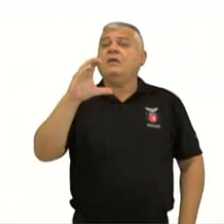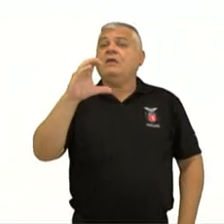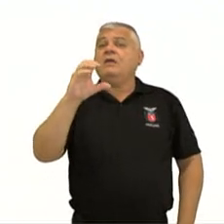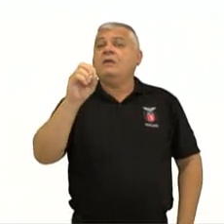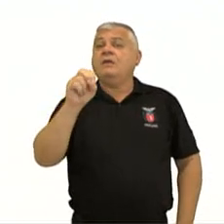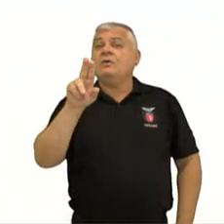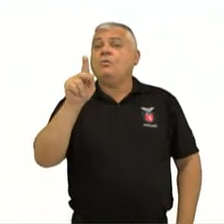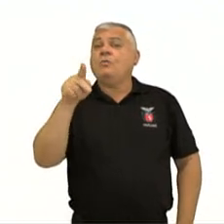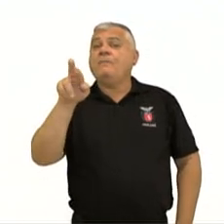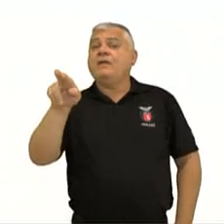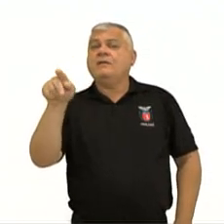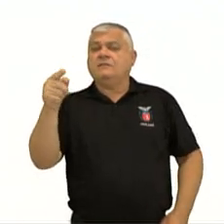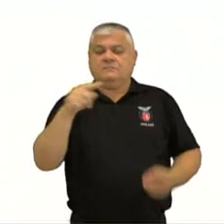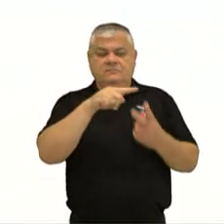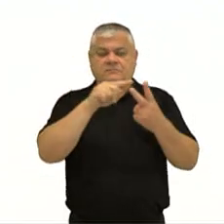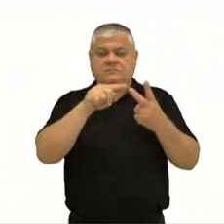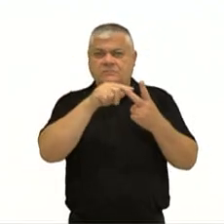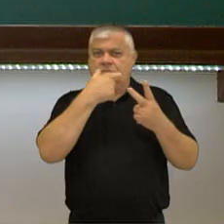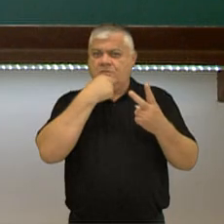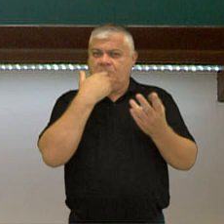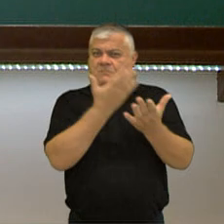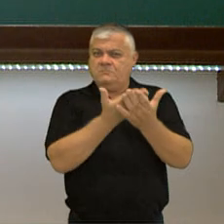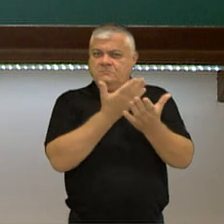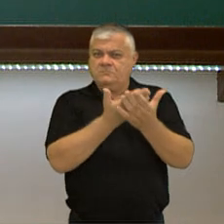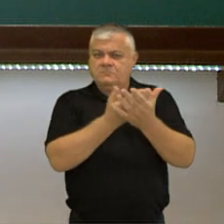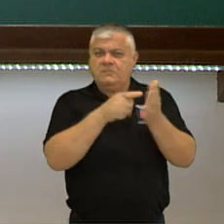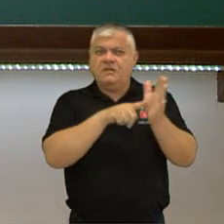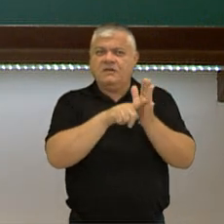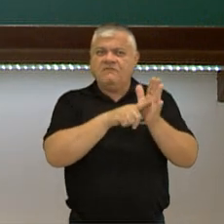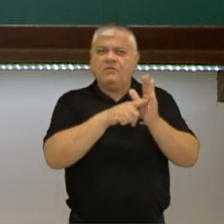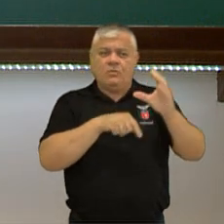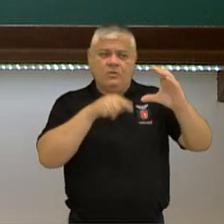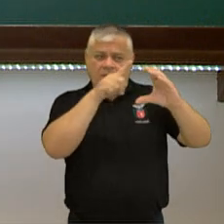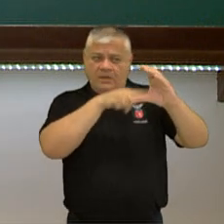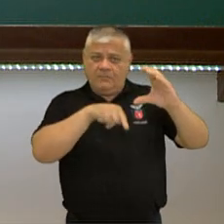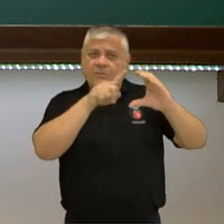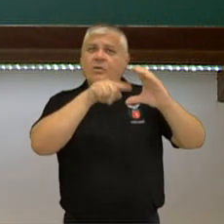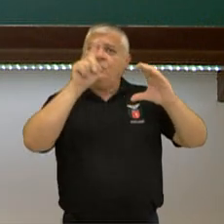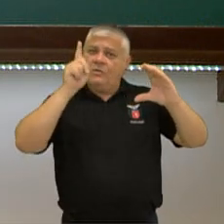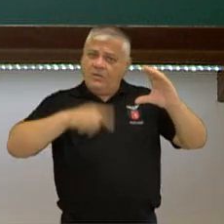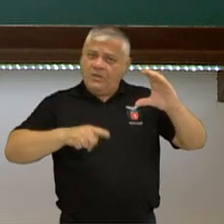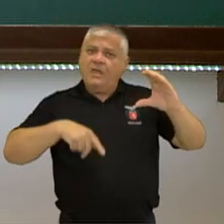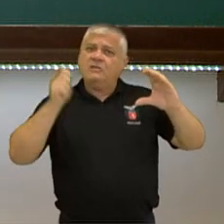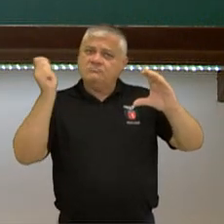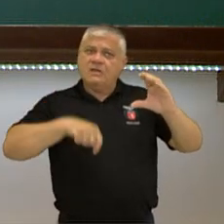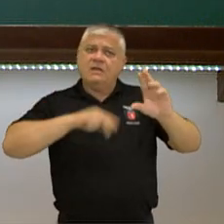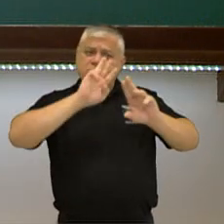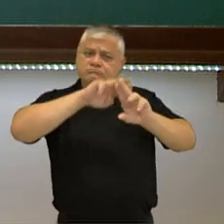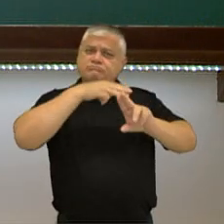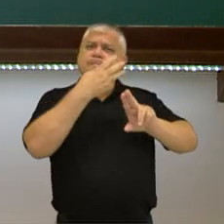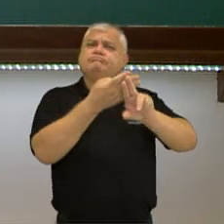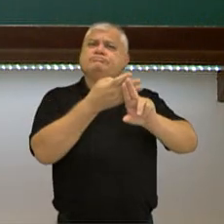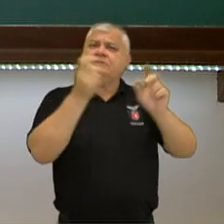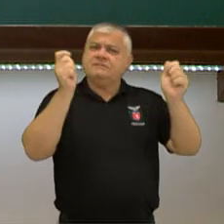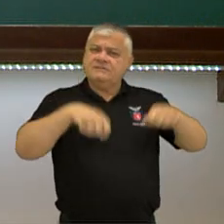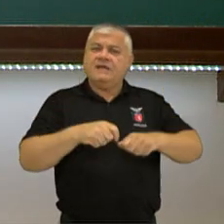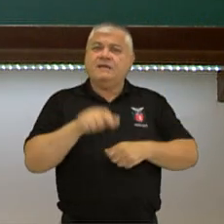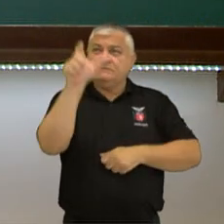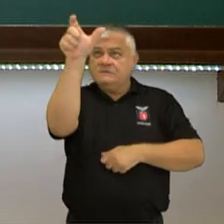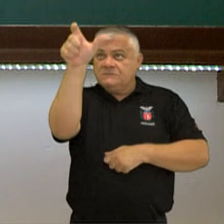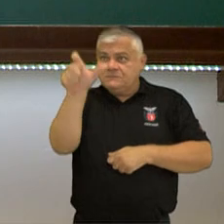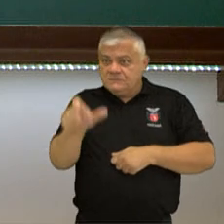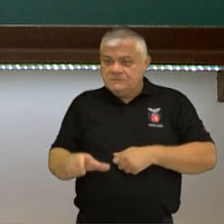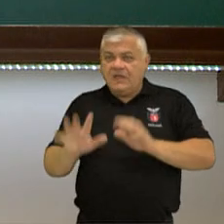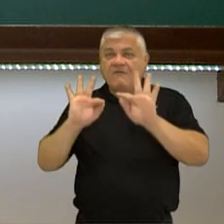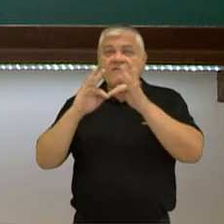respeito de que o carbono é tetravalente. Por que ele é tetravalente? Porque ele possui, ele faz parte da família 14 ou